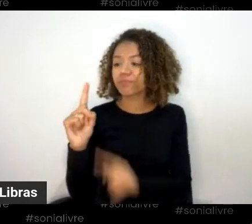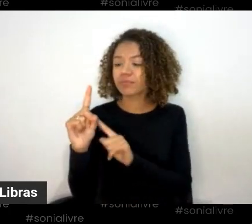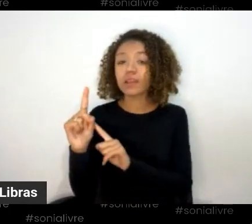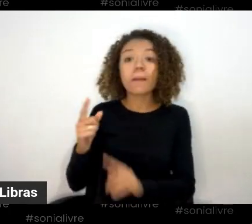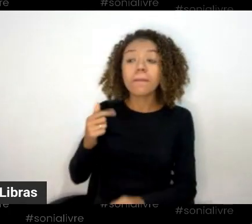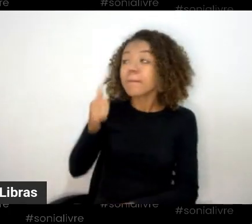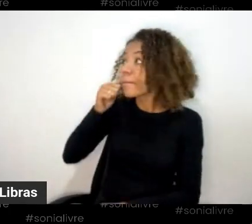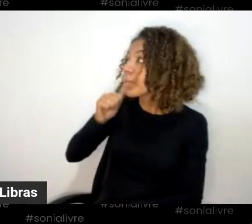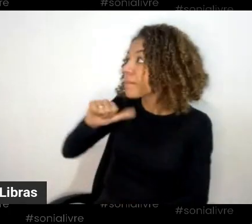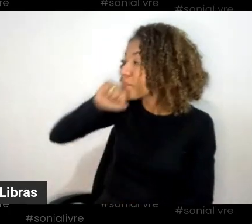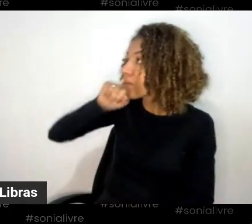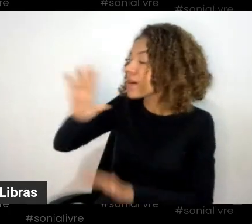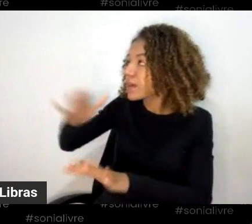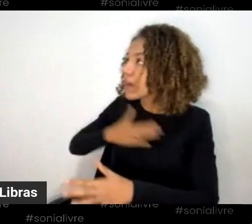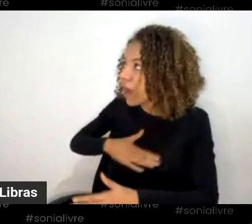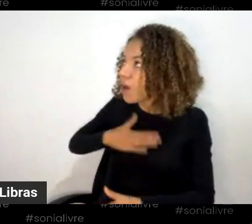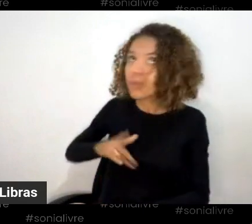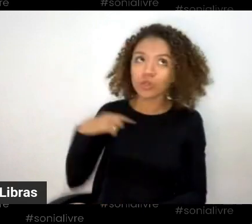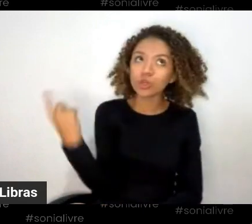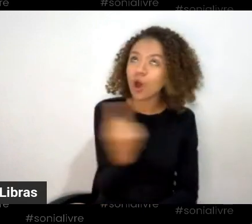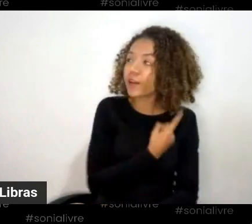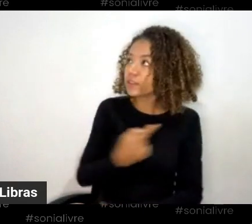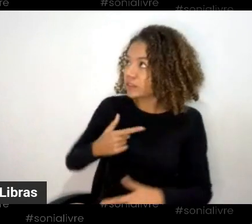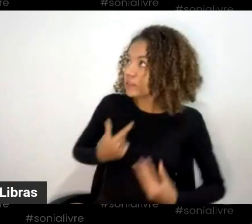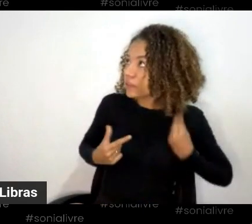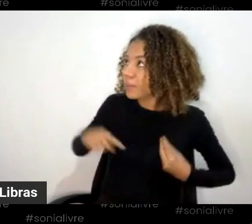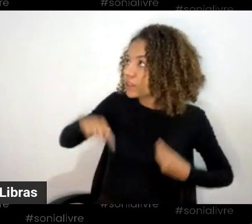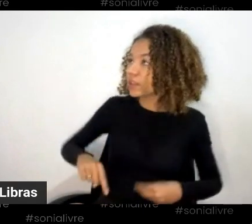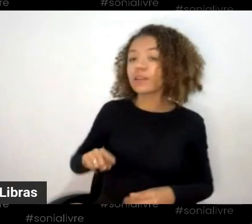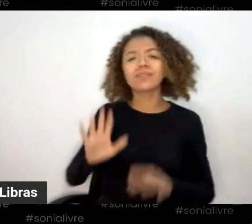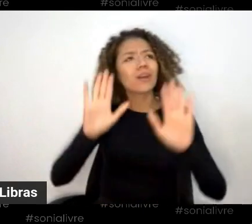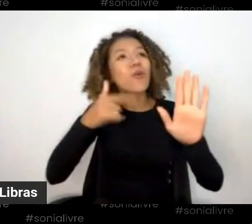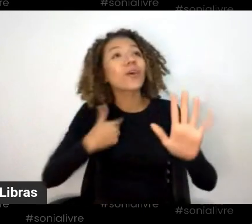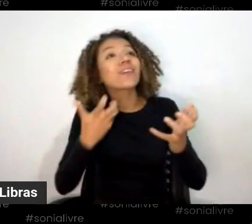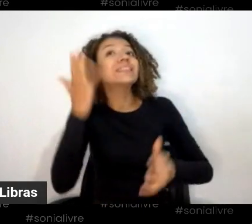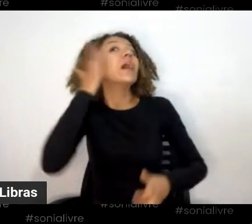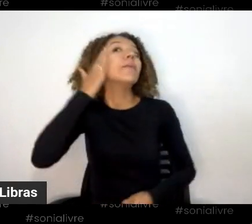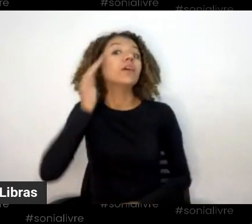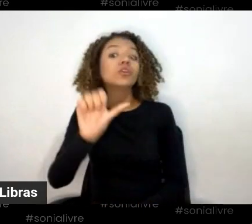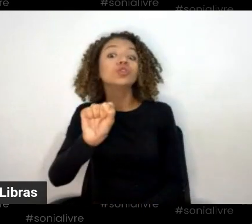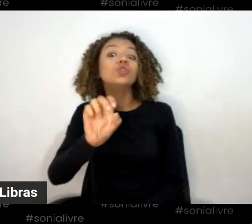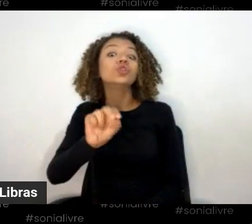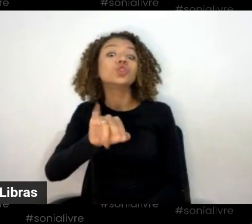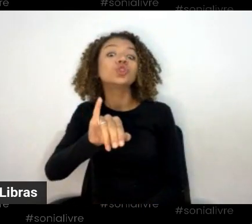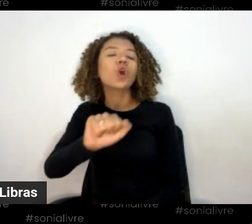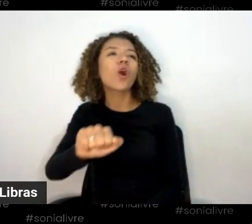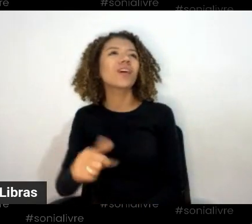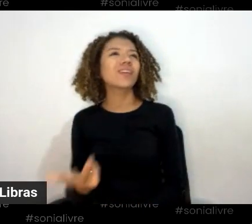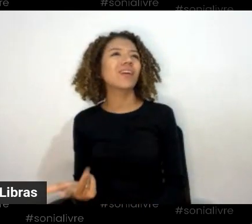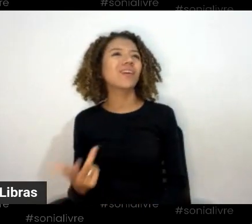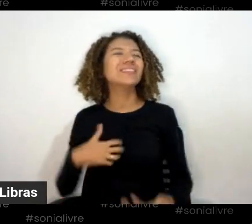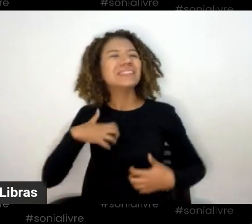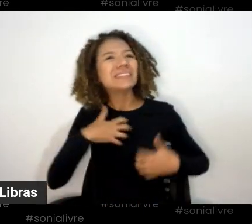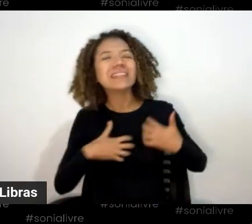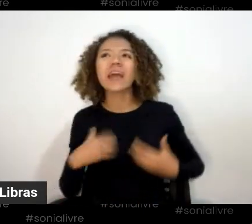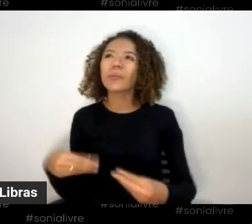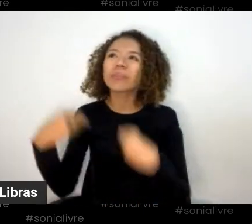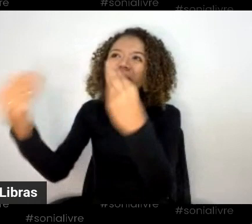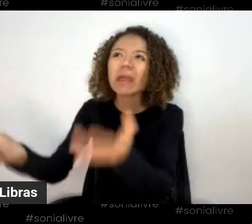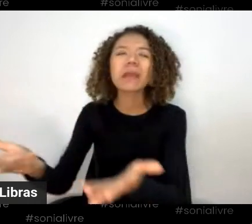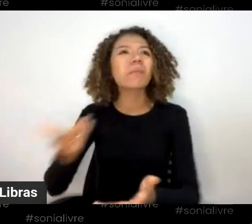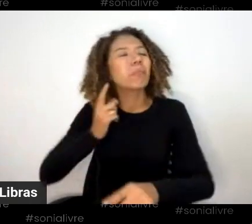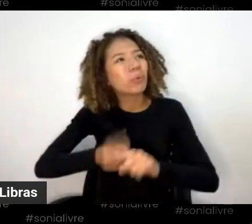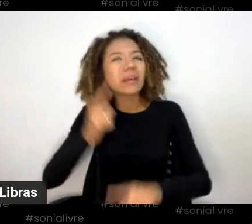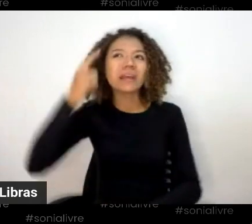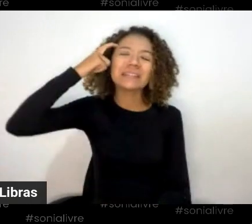aqui, você tem outros filhos. Não, mas eu quero saber onde está essa. Por que eu não dei? Por que eu não entreguei para dizer, pode levar, não estou